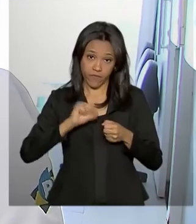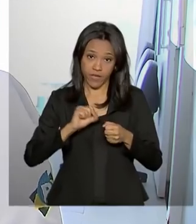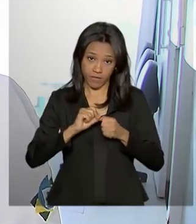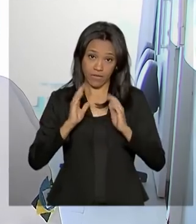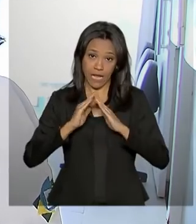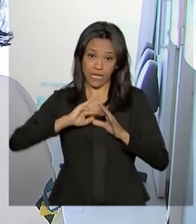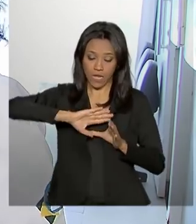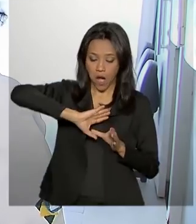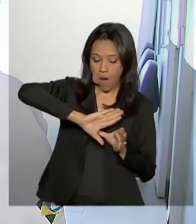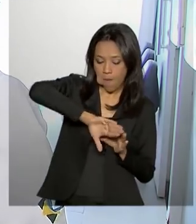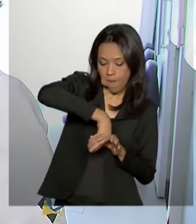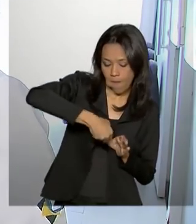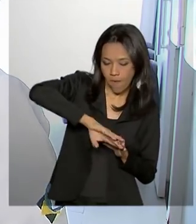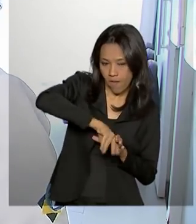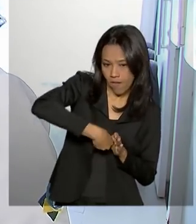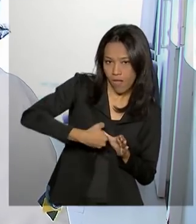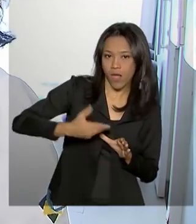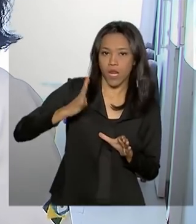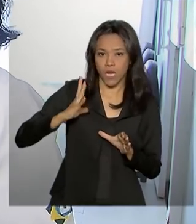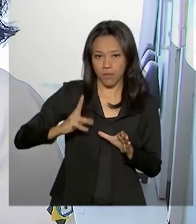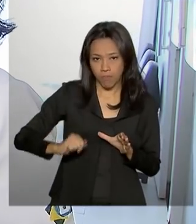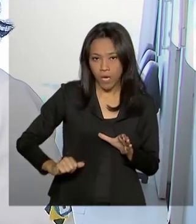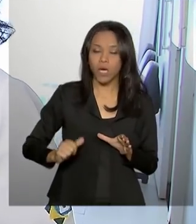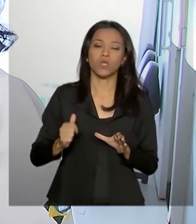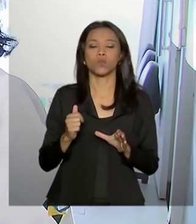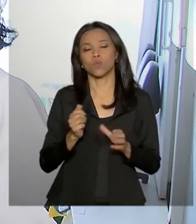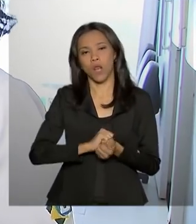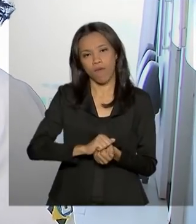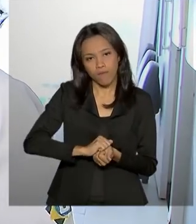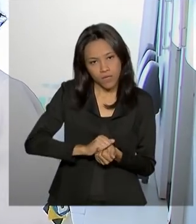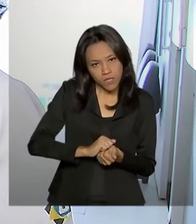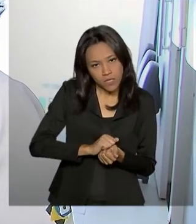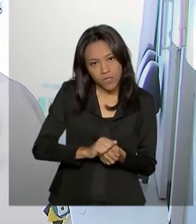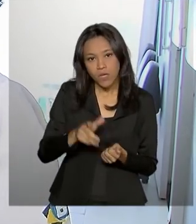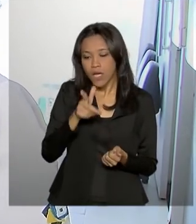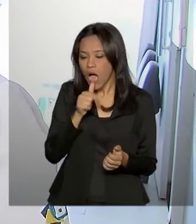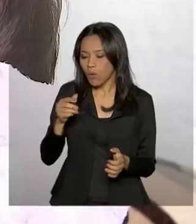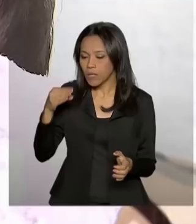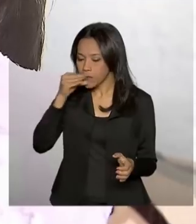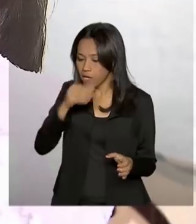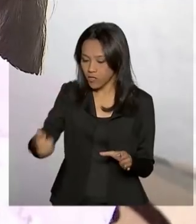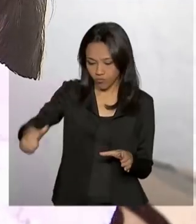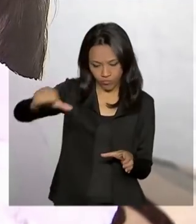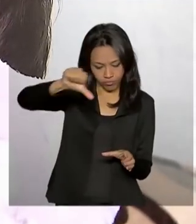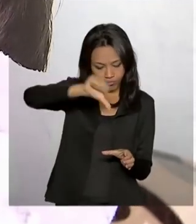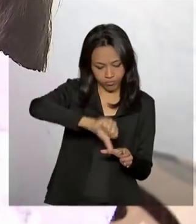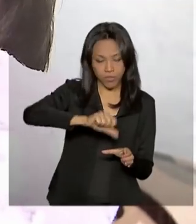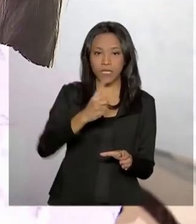em casa, tirando todos os rótulos, lavando e fervendo até 15 minutos.